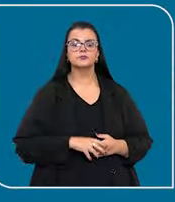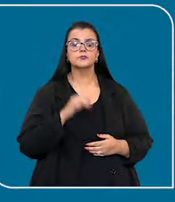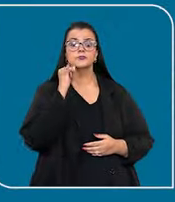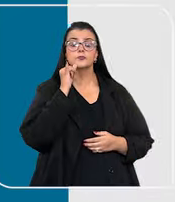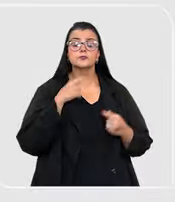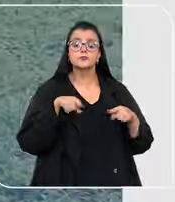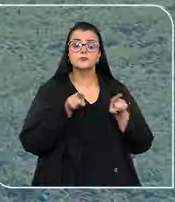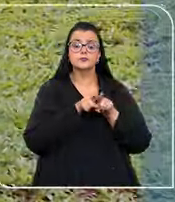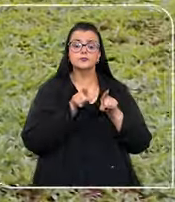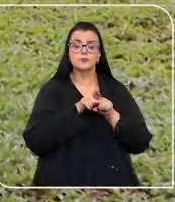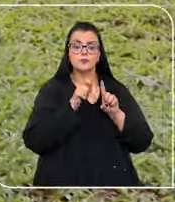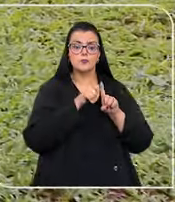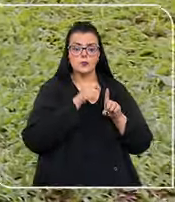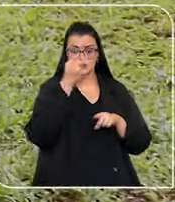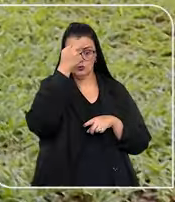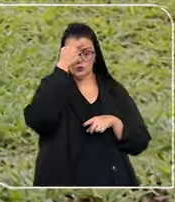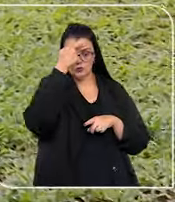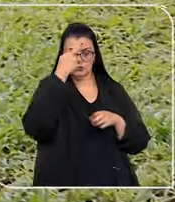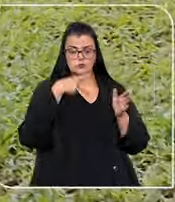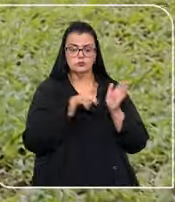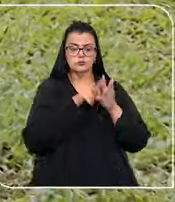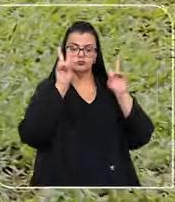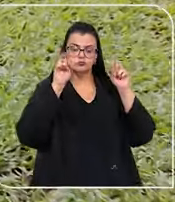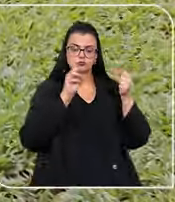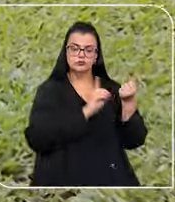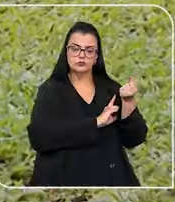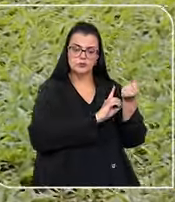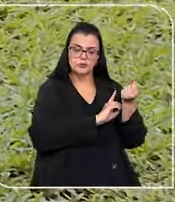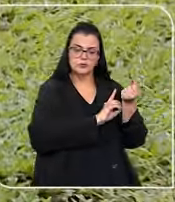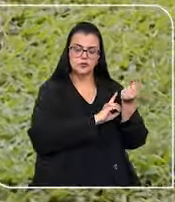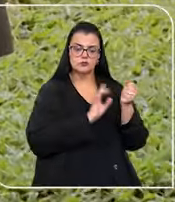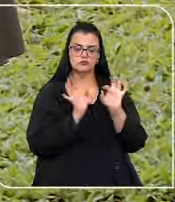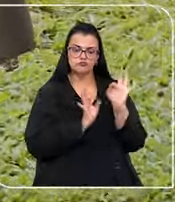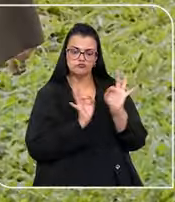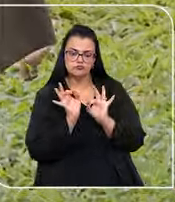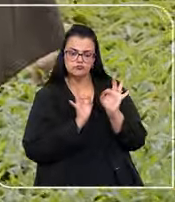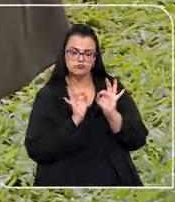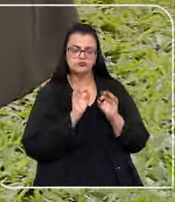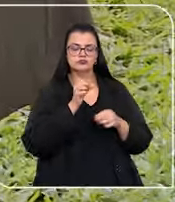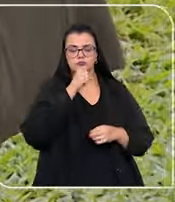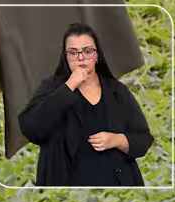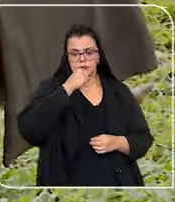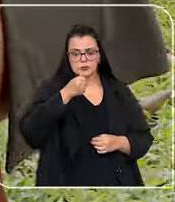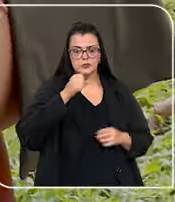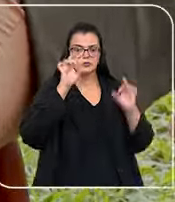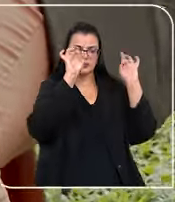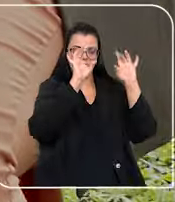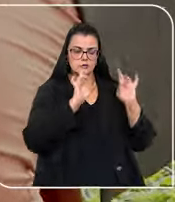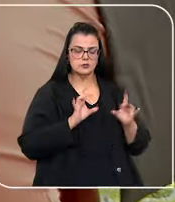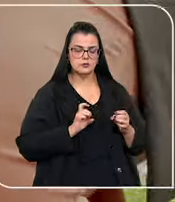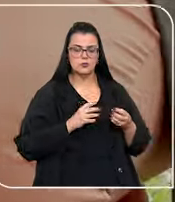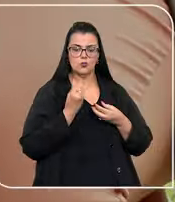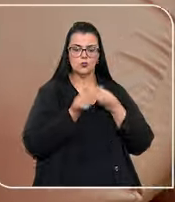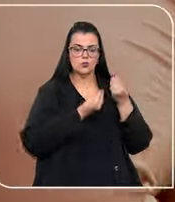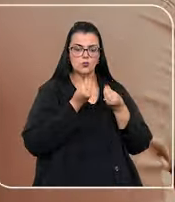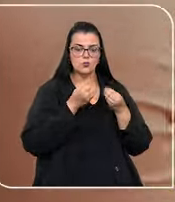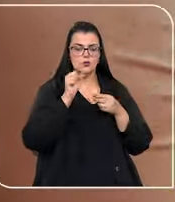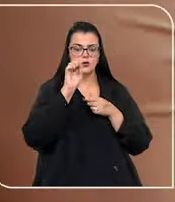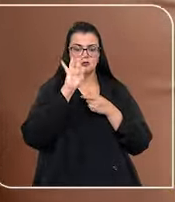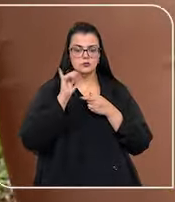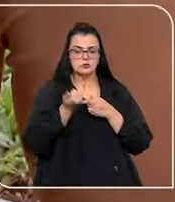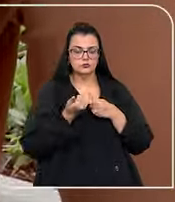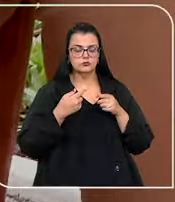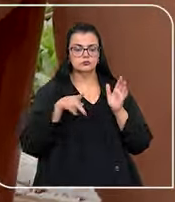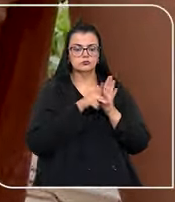E além disso, no mês da conceitização sobre o diabetes, preparamos uma reportagem especial que destaca o papel do